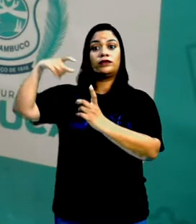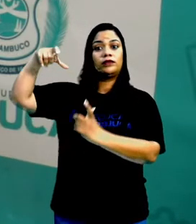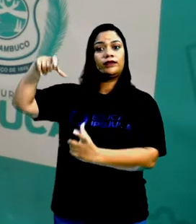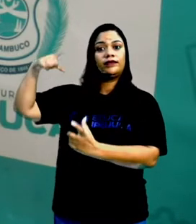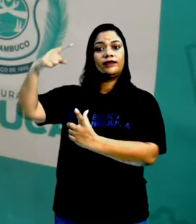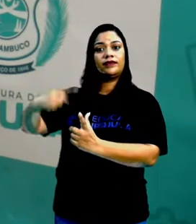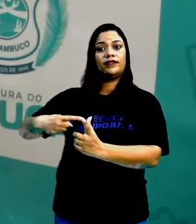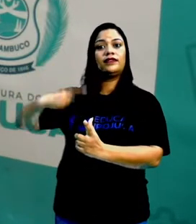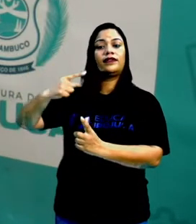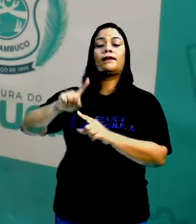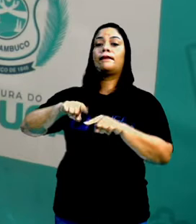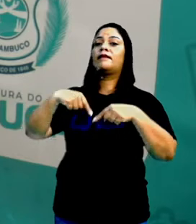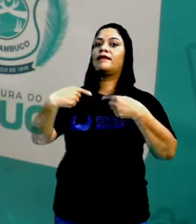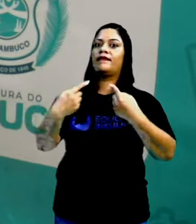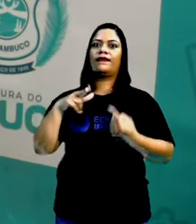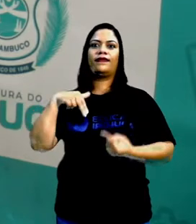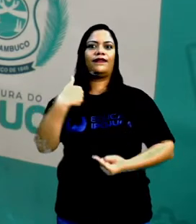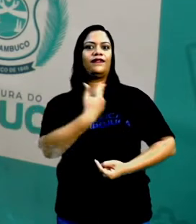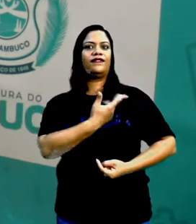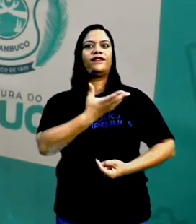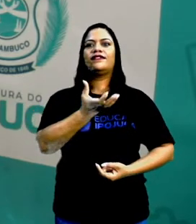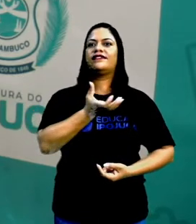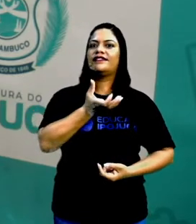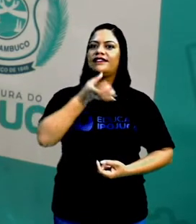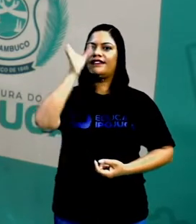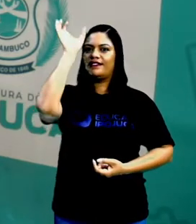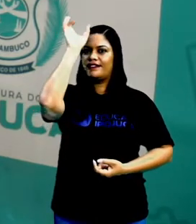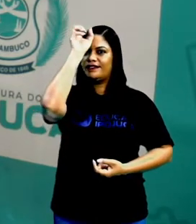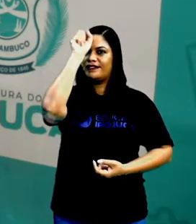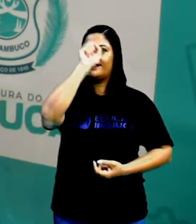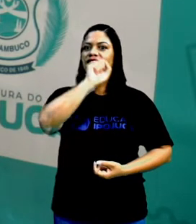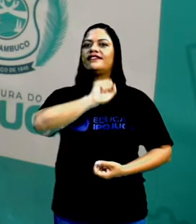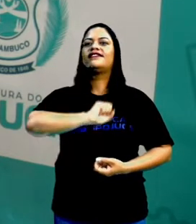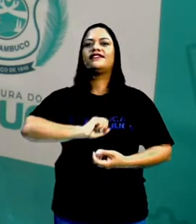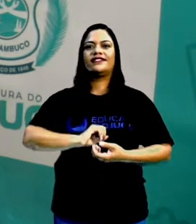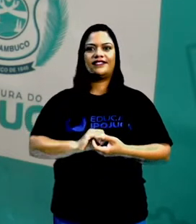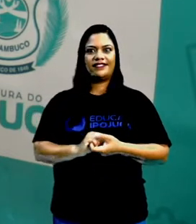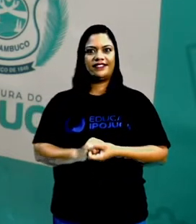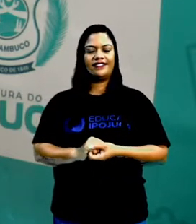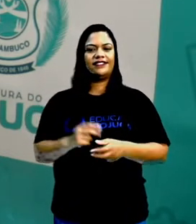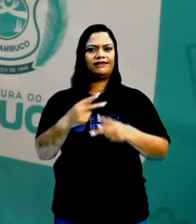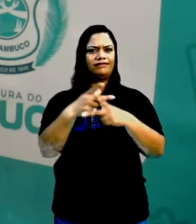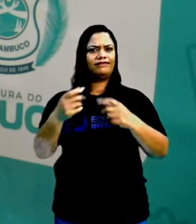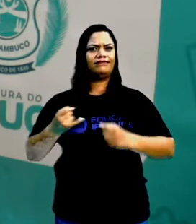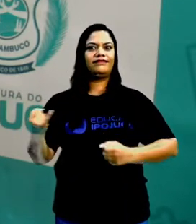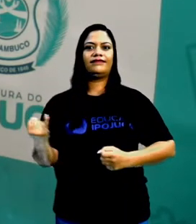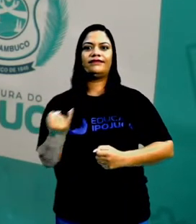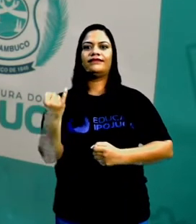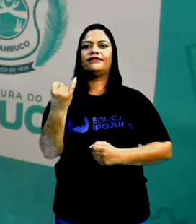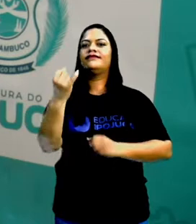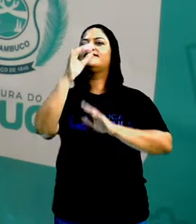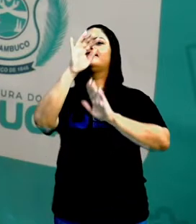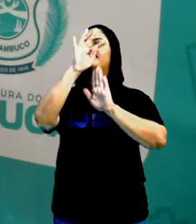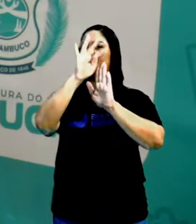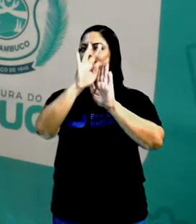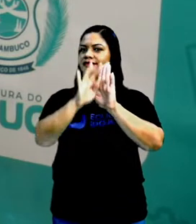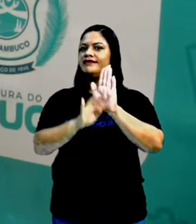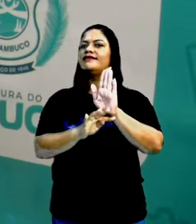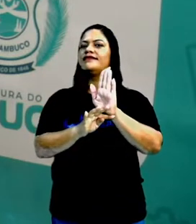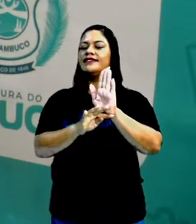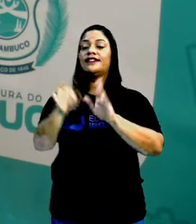roda Mas o que a gente quer é aprender É tirar as informações do texto